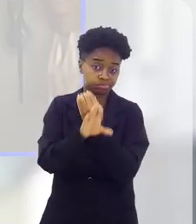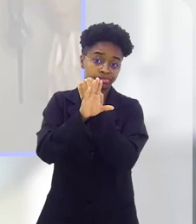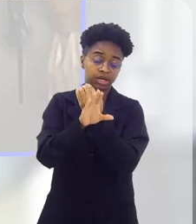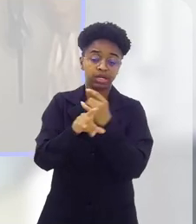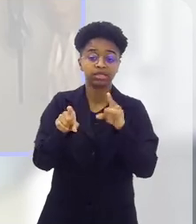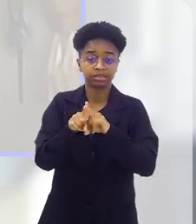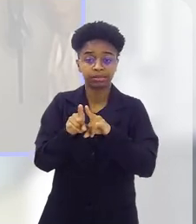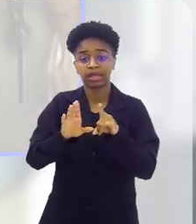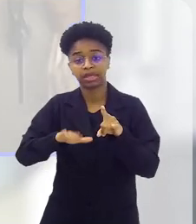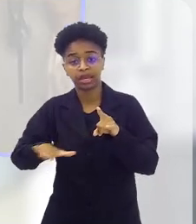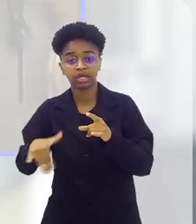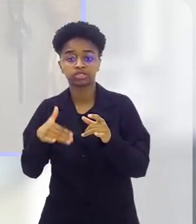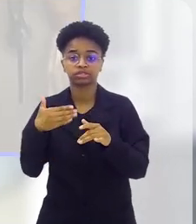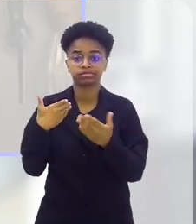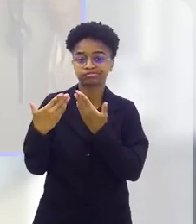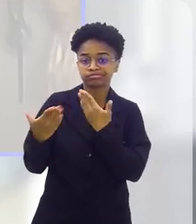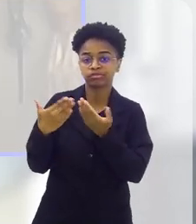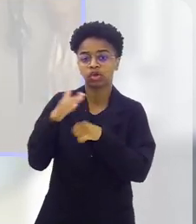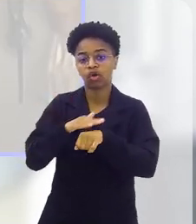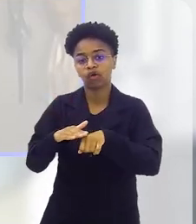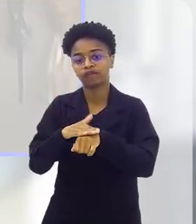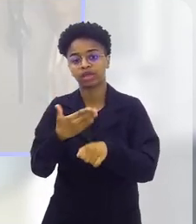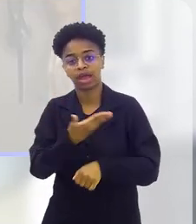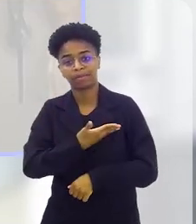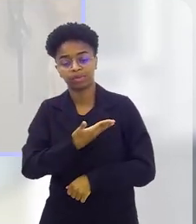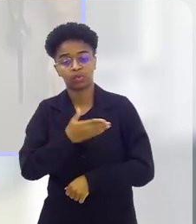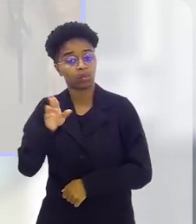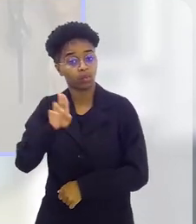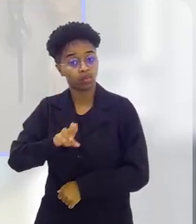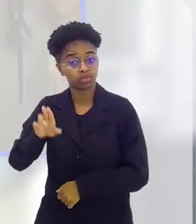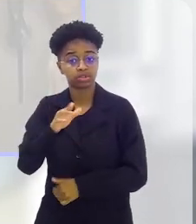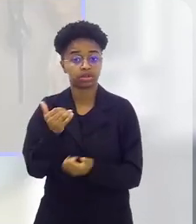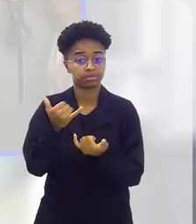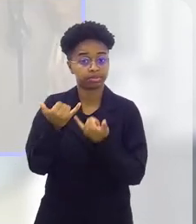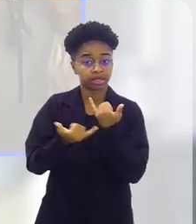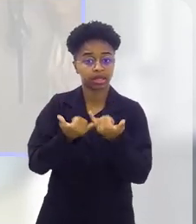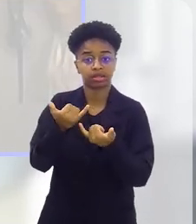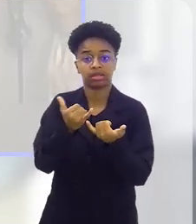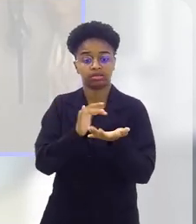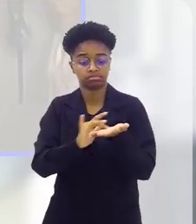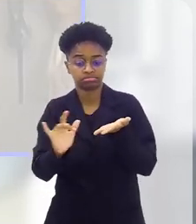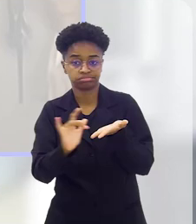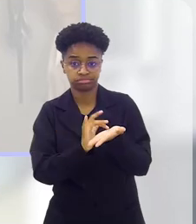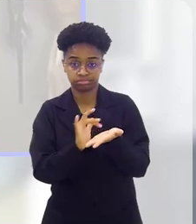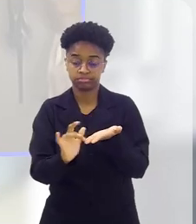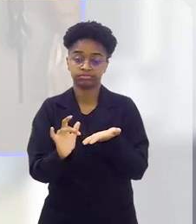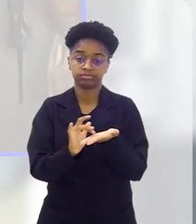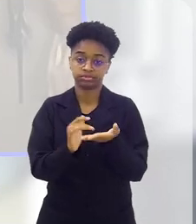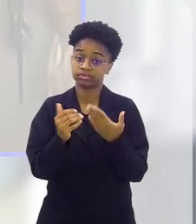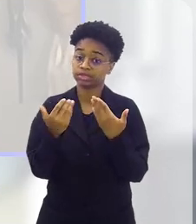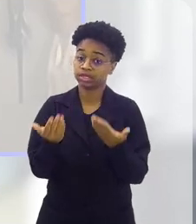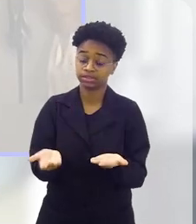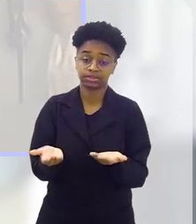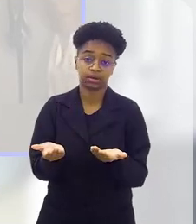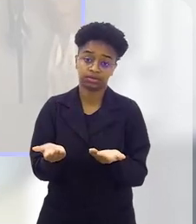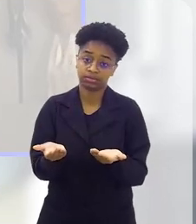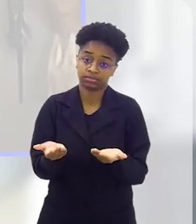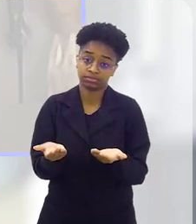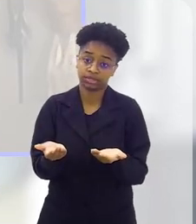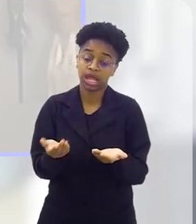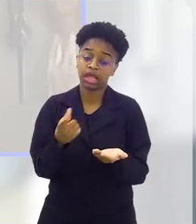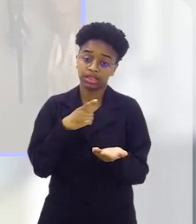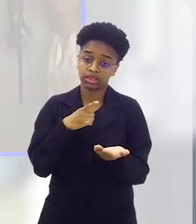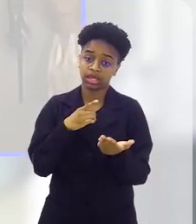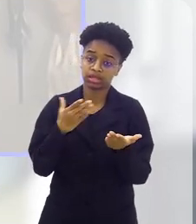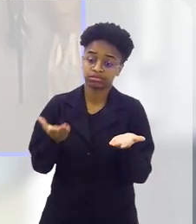crianças conversaram com seus amigos por meio de jogos em telas, né? Então,